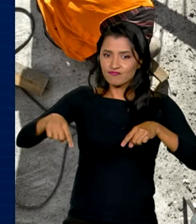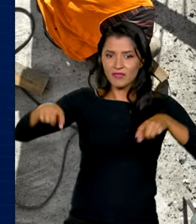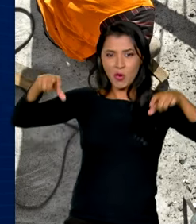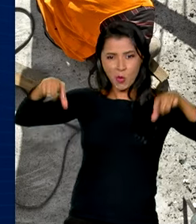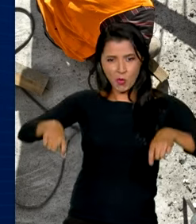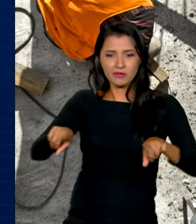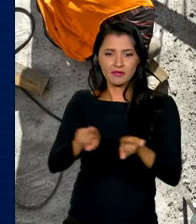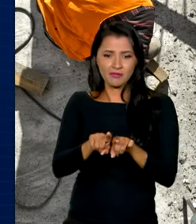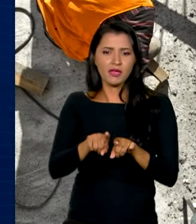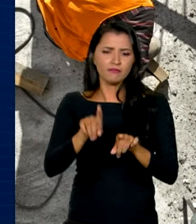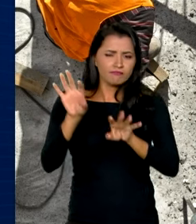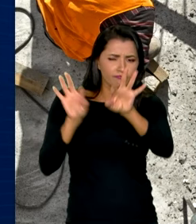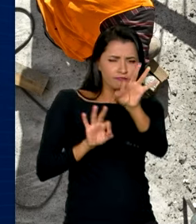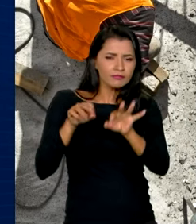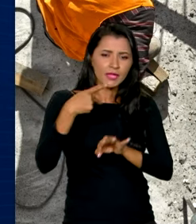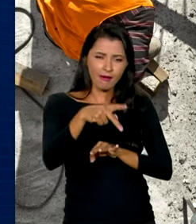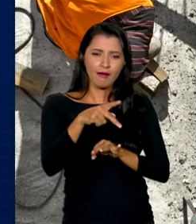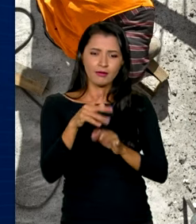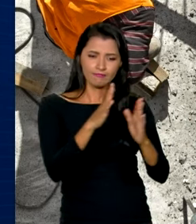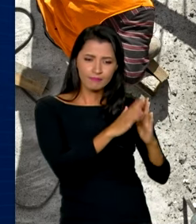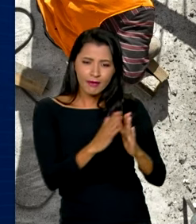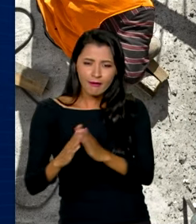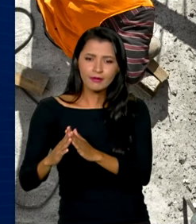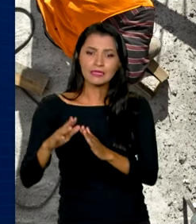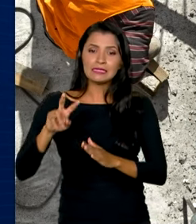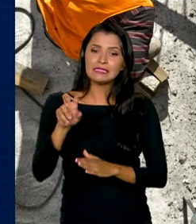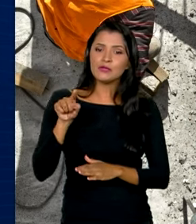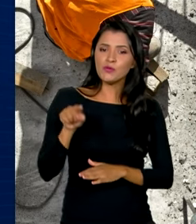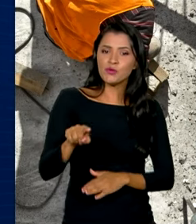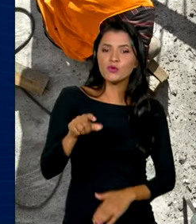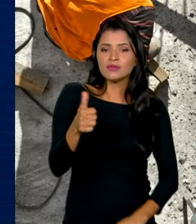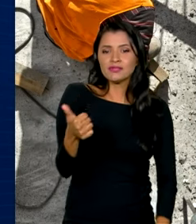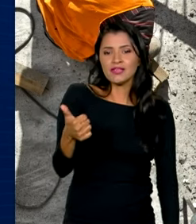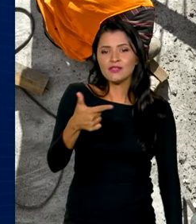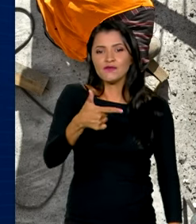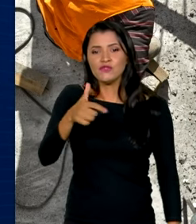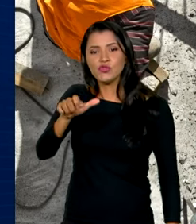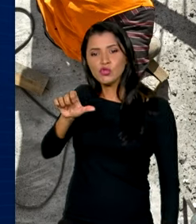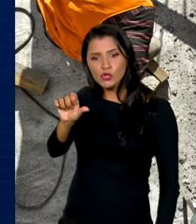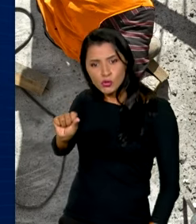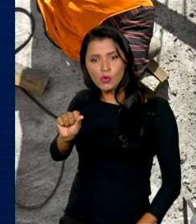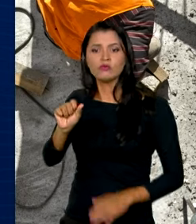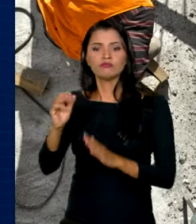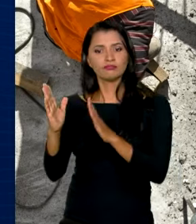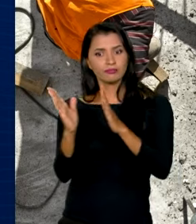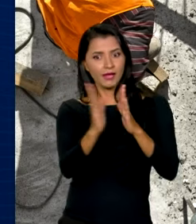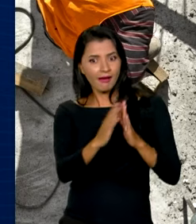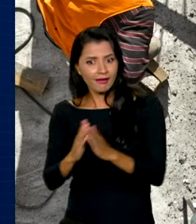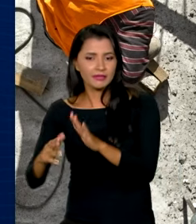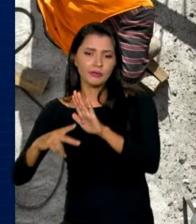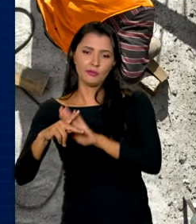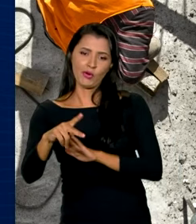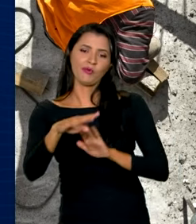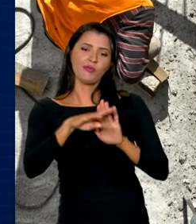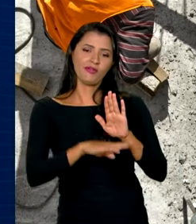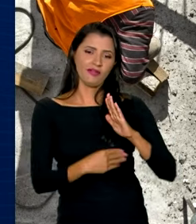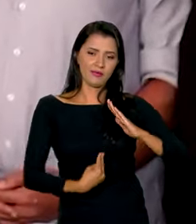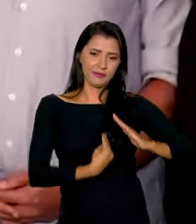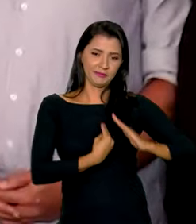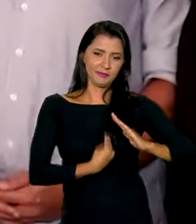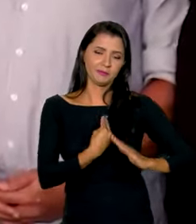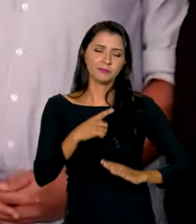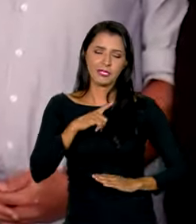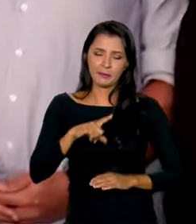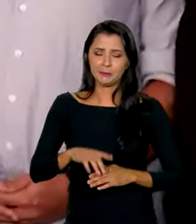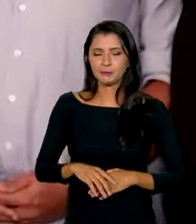planejadas também, na área de habitação, 5.128 unidades habitacionais do programa Minha Casa Minha Vida.